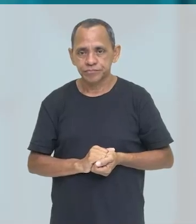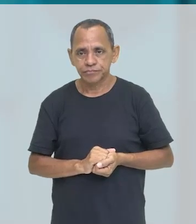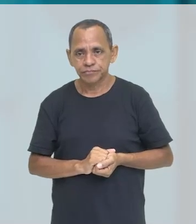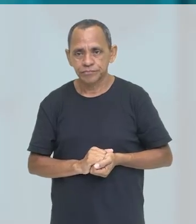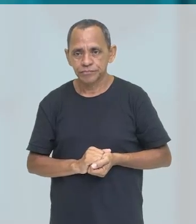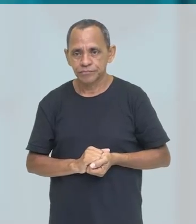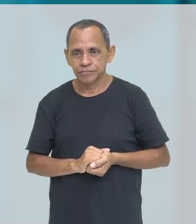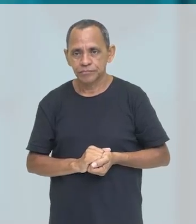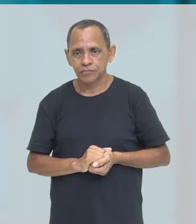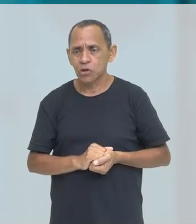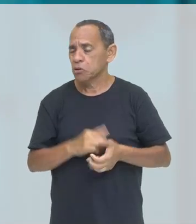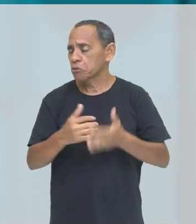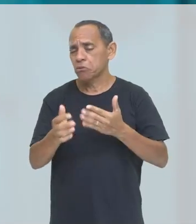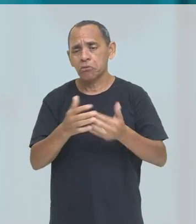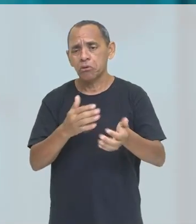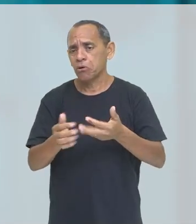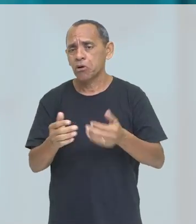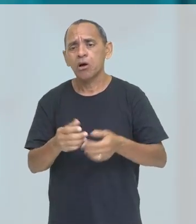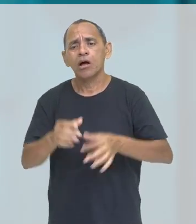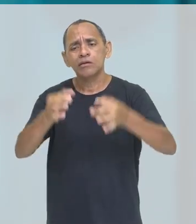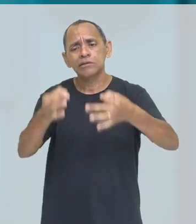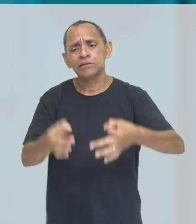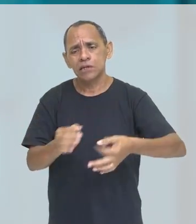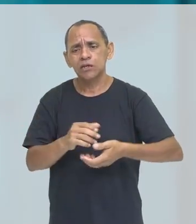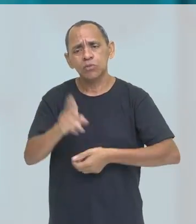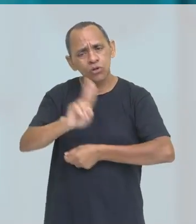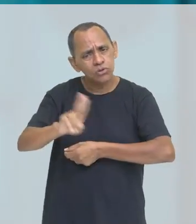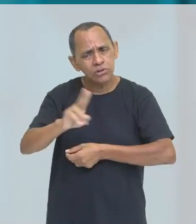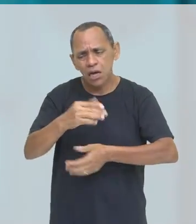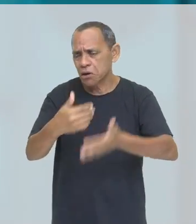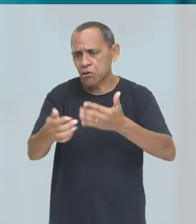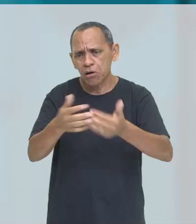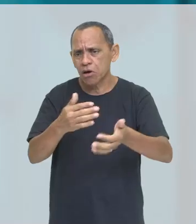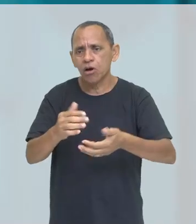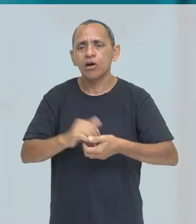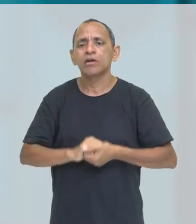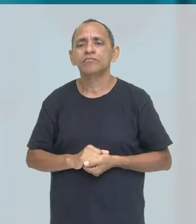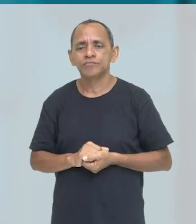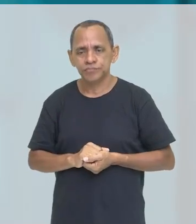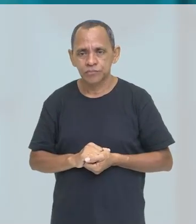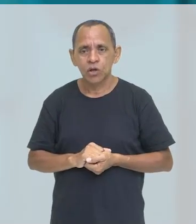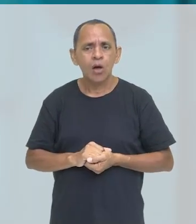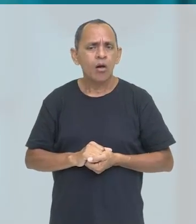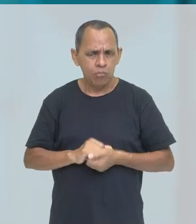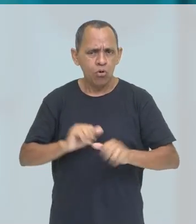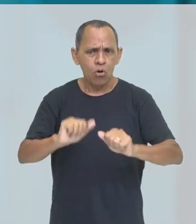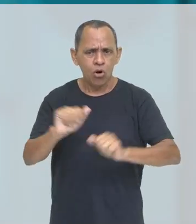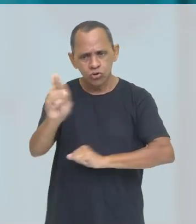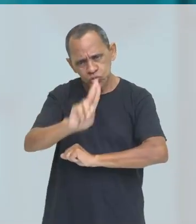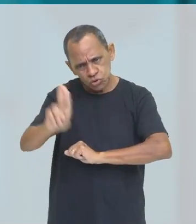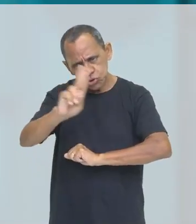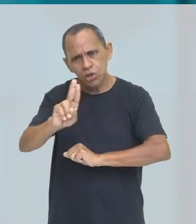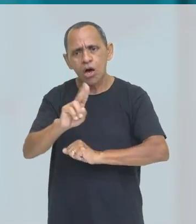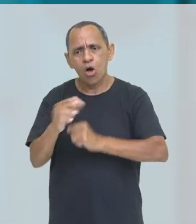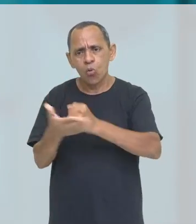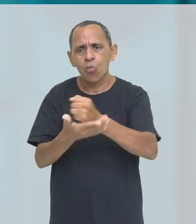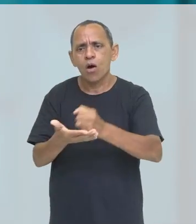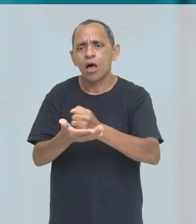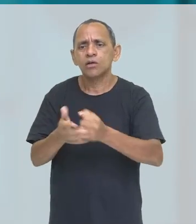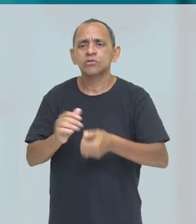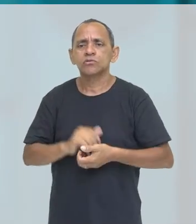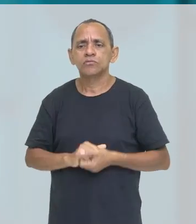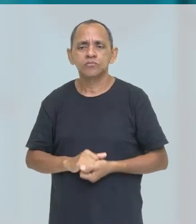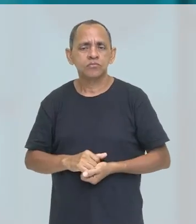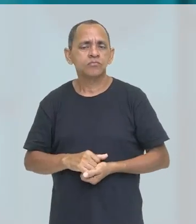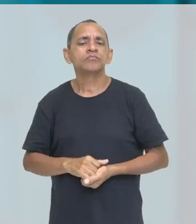Qualquer uma delas está correta. Você pode lançar a mão de qualquer uma. Na dúvida, lança o básico. It's, hora, minuto. Certo? Ouviu a